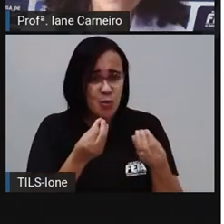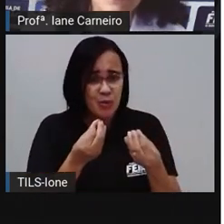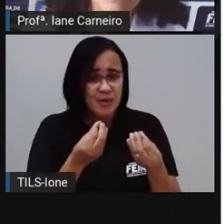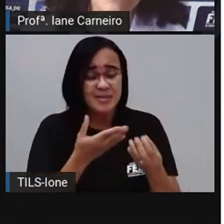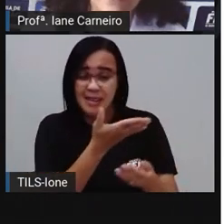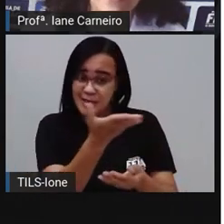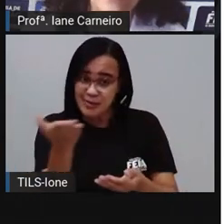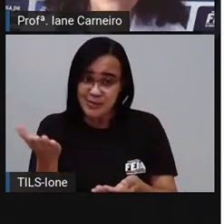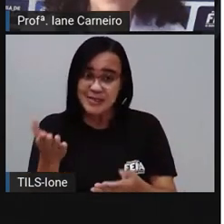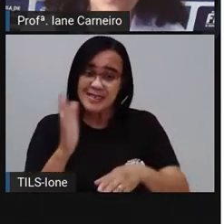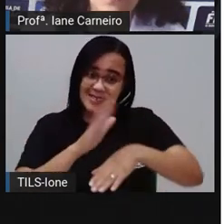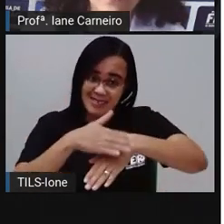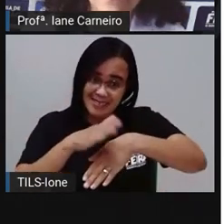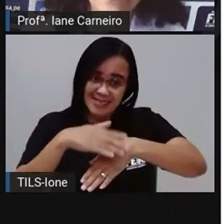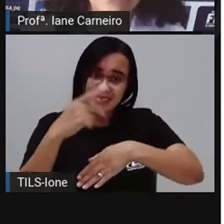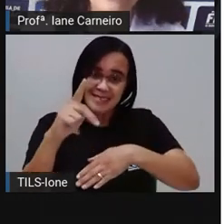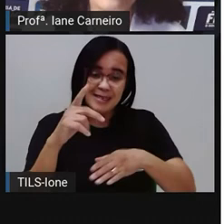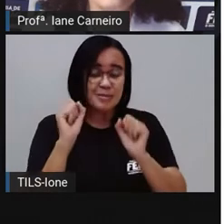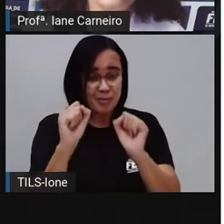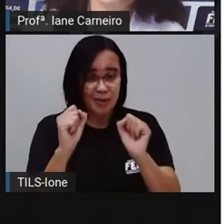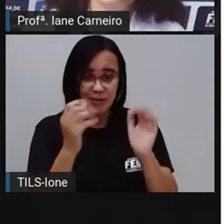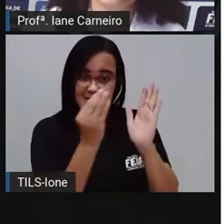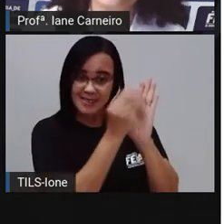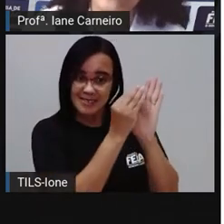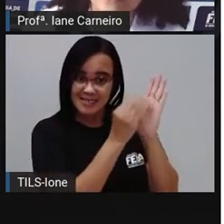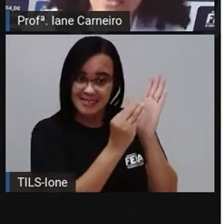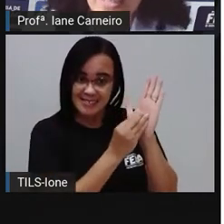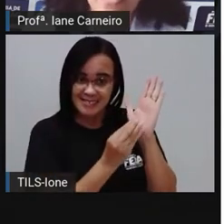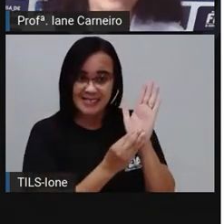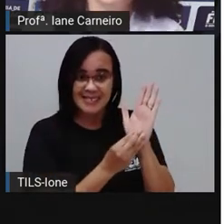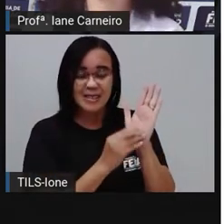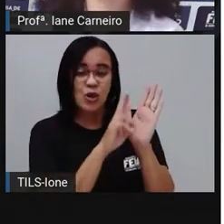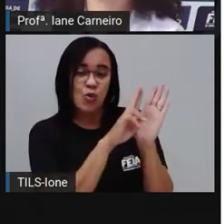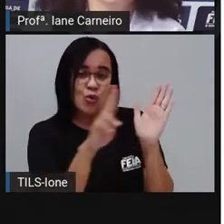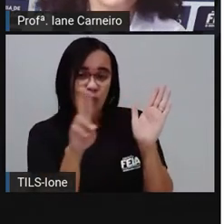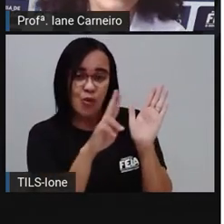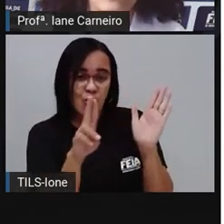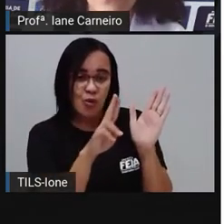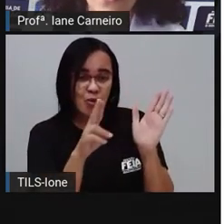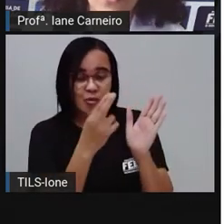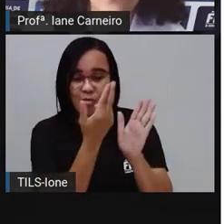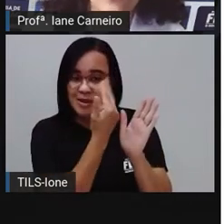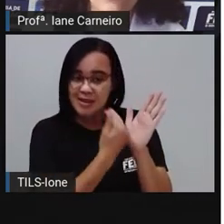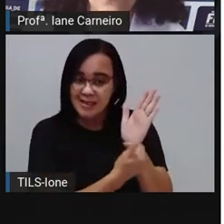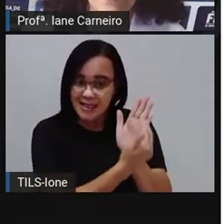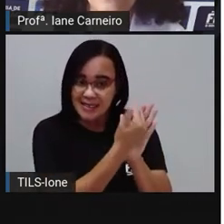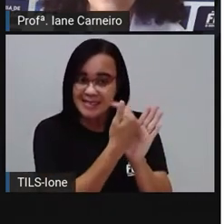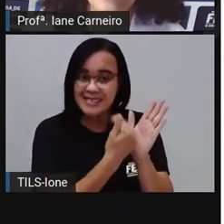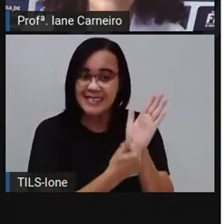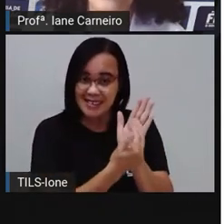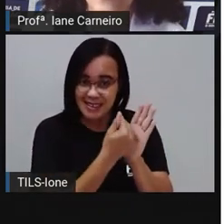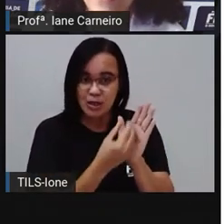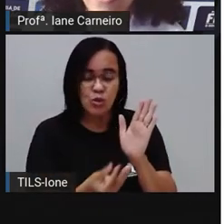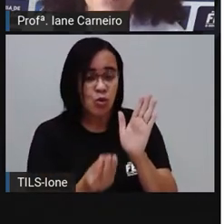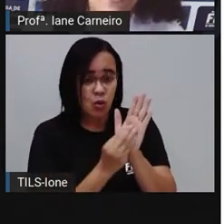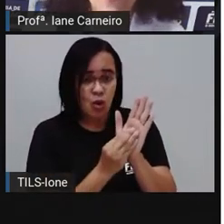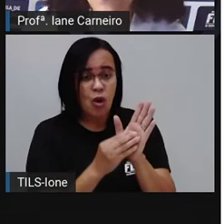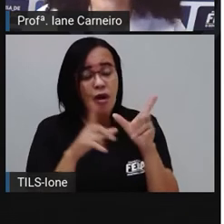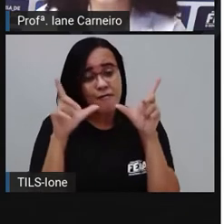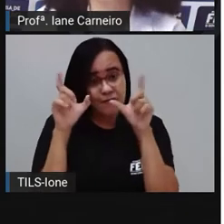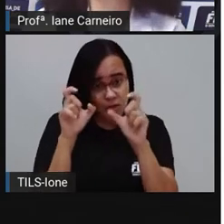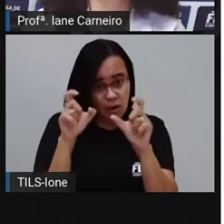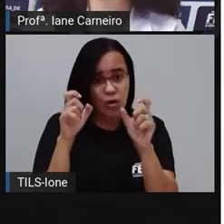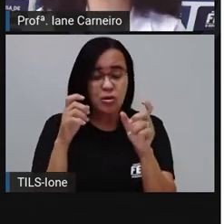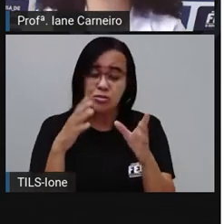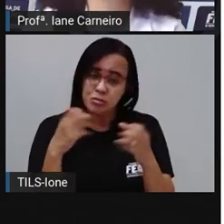seu nome, né? Aqui no topo. Você pode fazer esse desenho, colocar sua foto. Veja aí como é que você pode fazer, na melhor